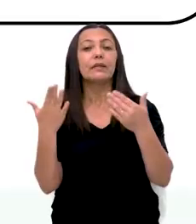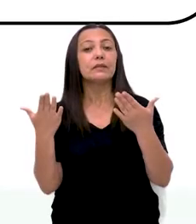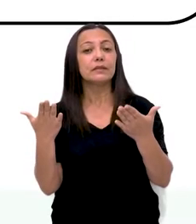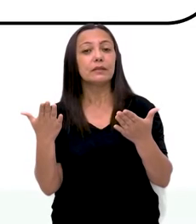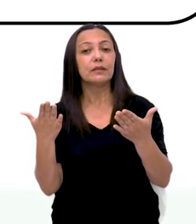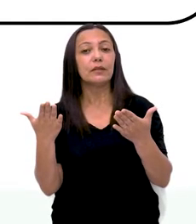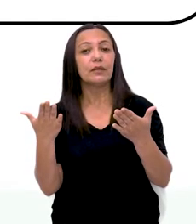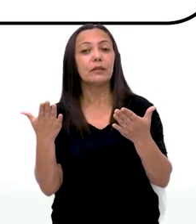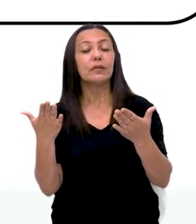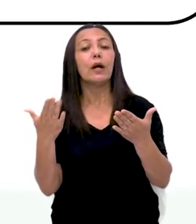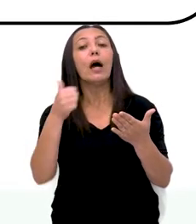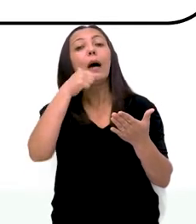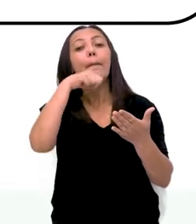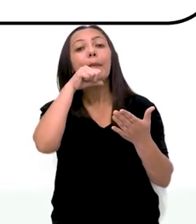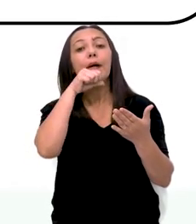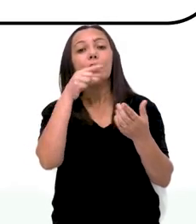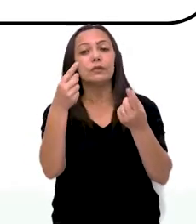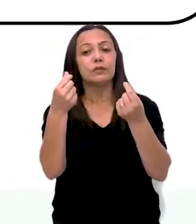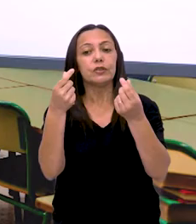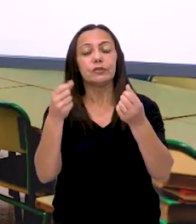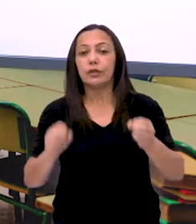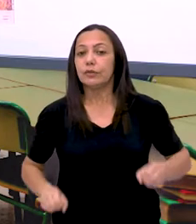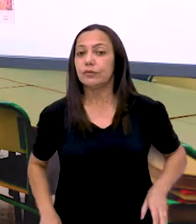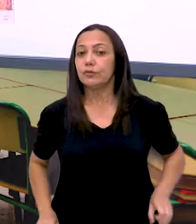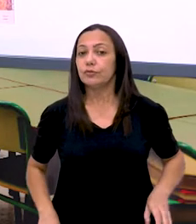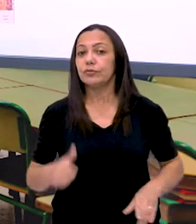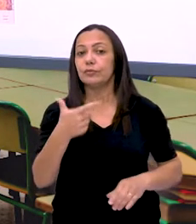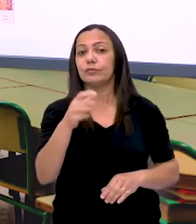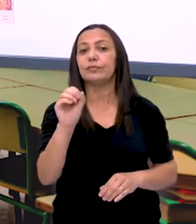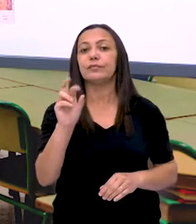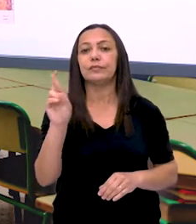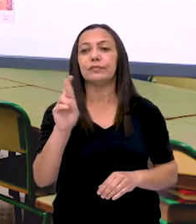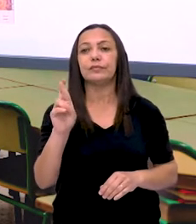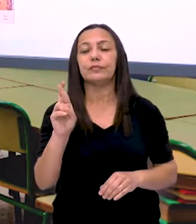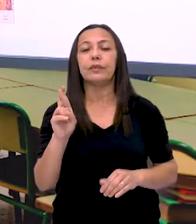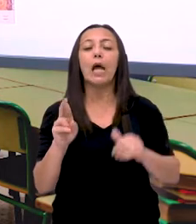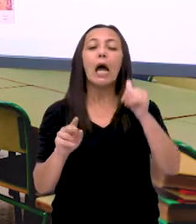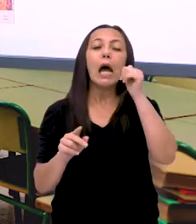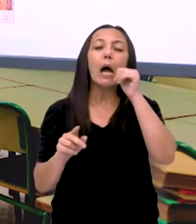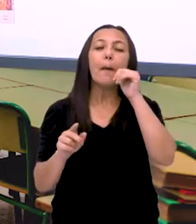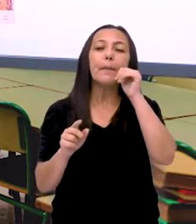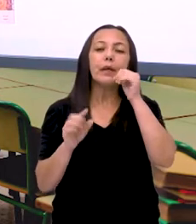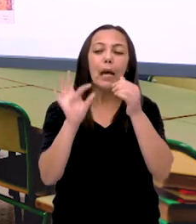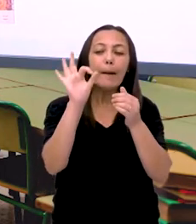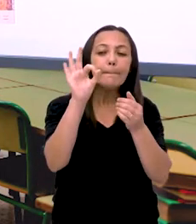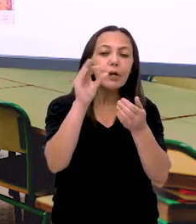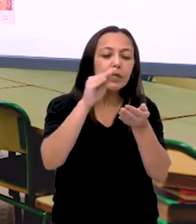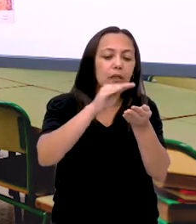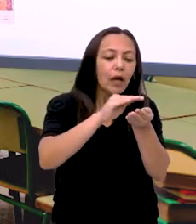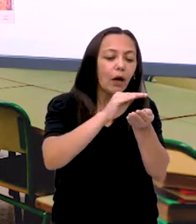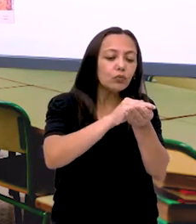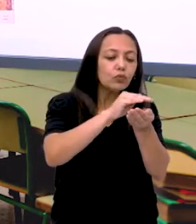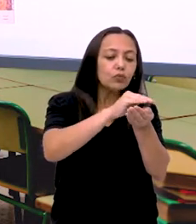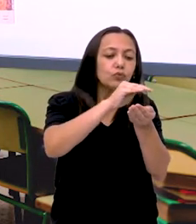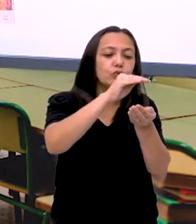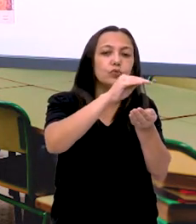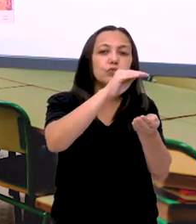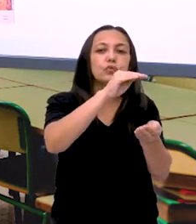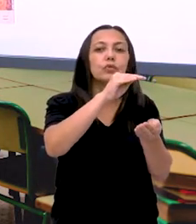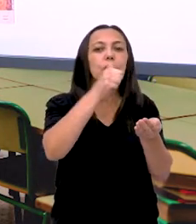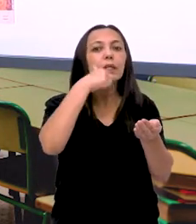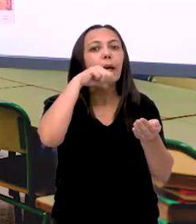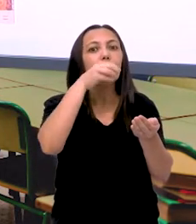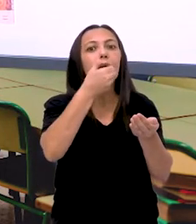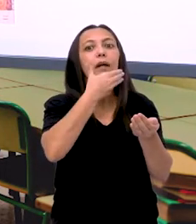Então veja, gastaram 20 reais. Marina está juntando moedinhas que ganha de seus pais.